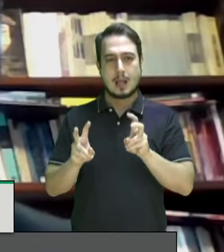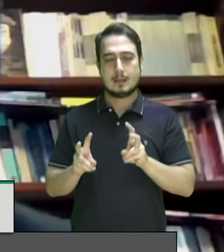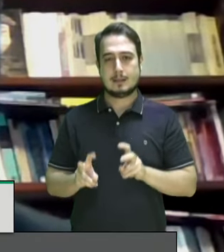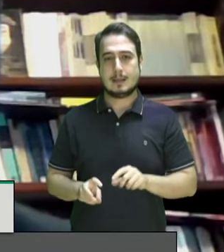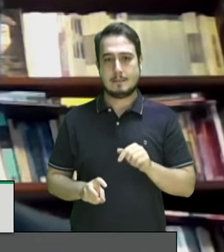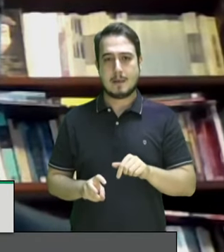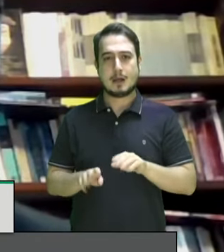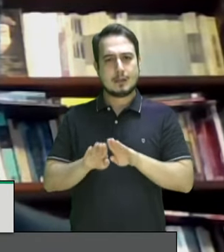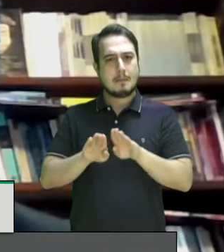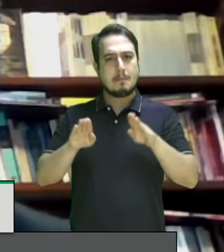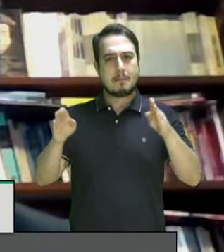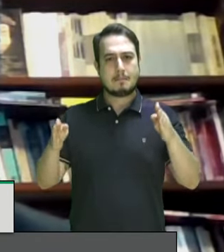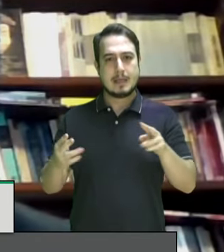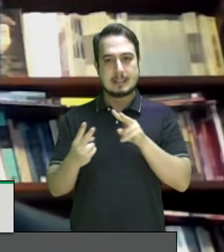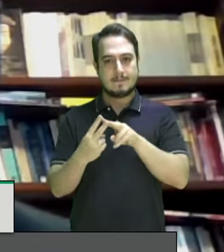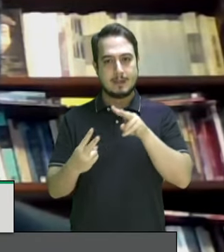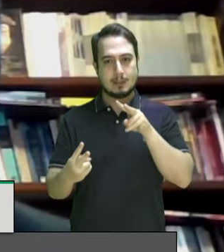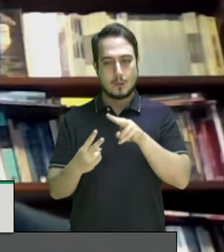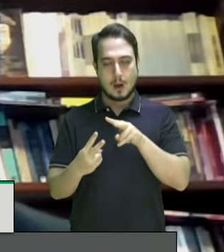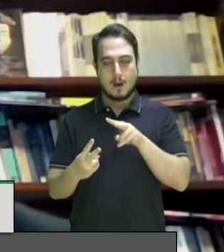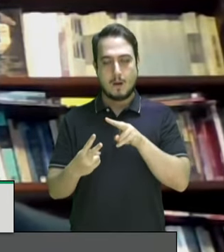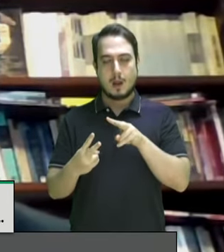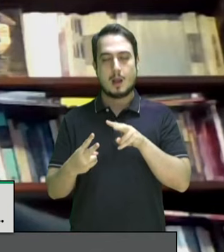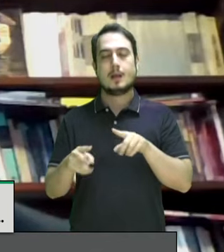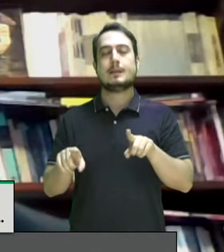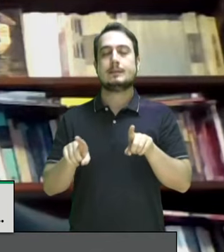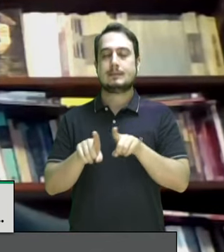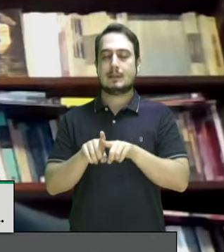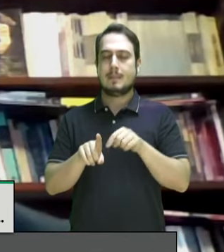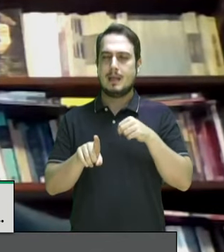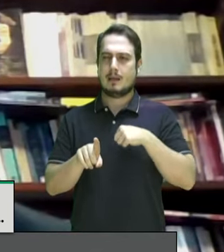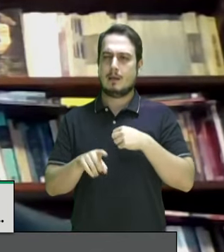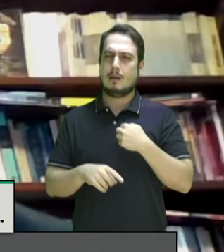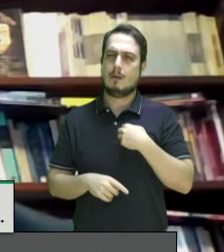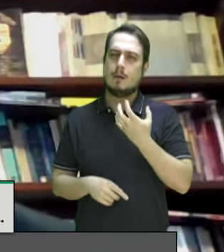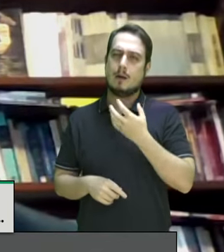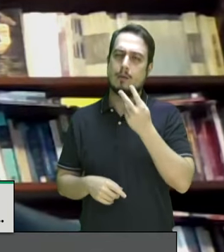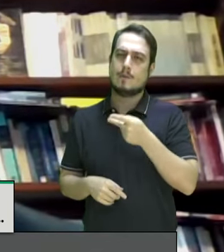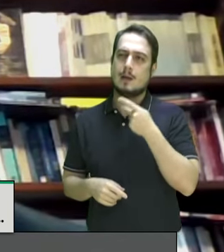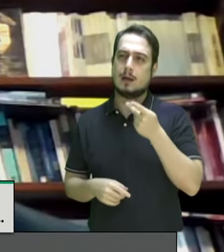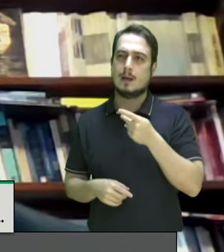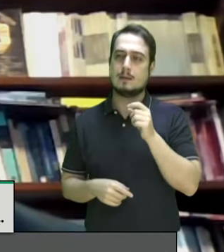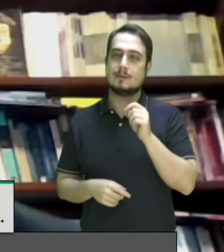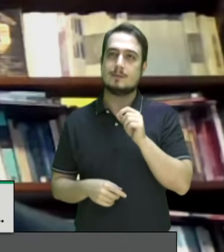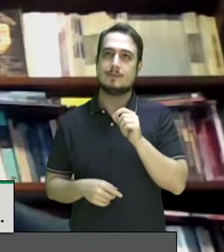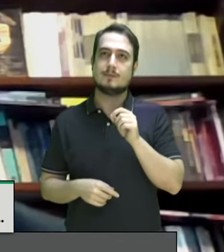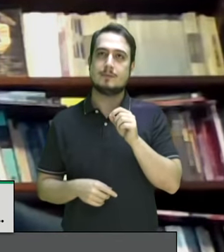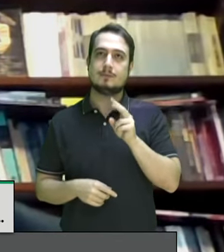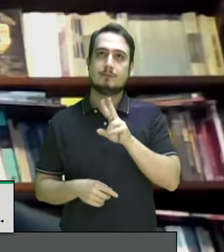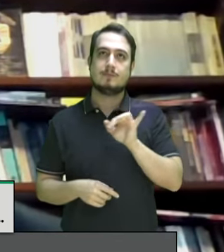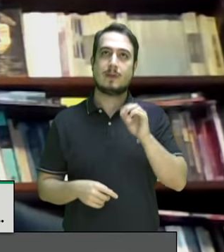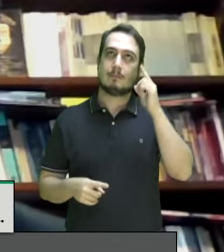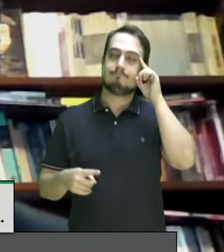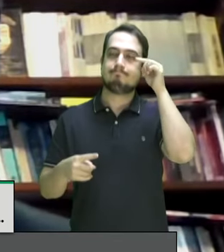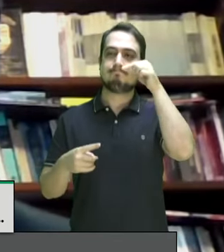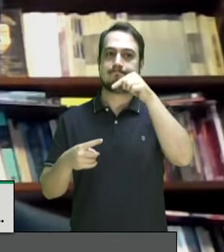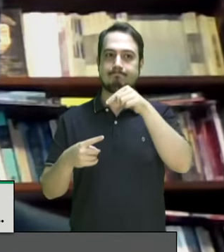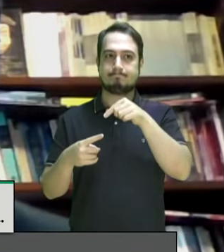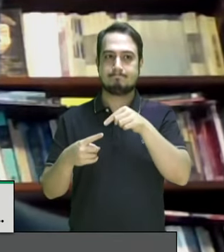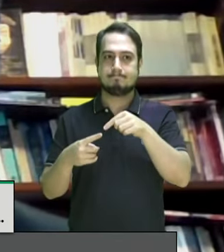esta mesa virtual y la miña habla va ecoar aquí la palabra